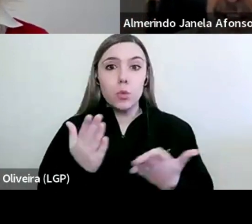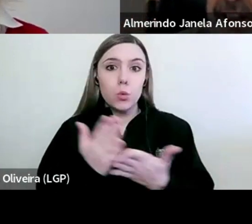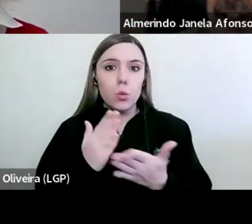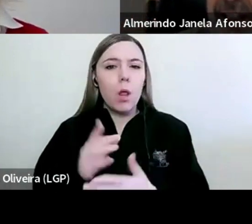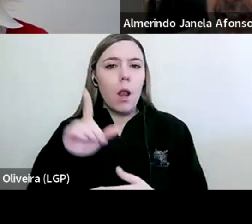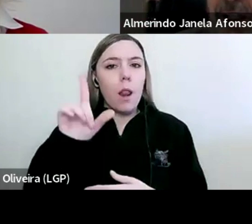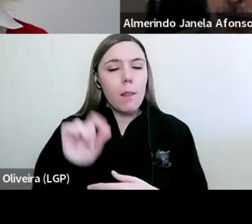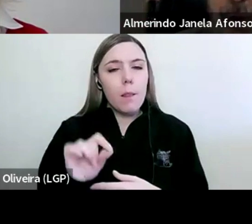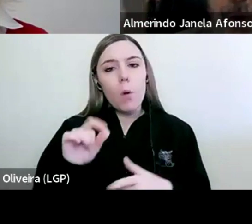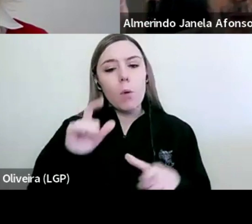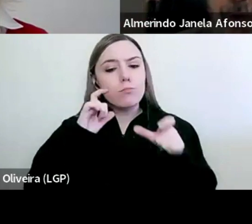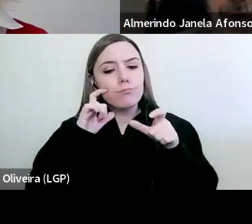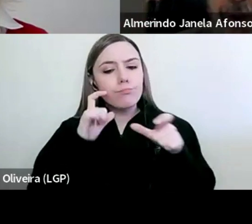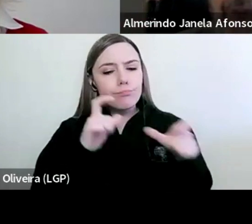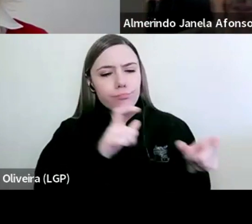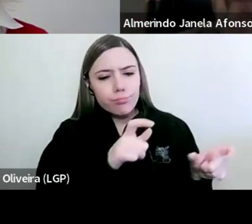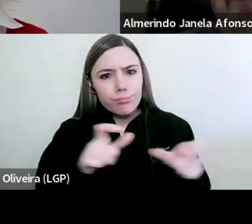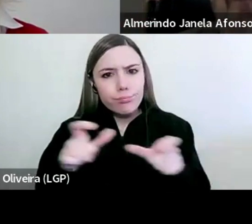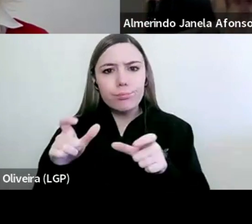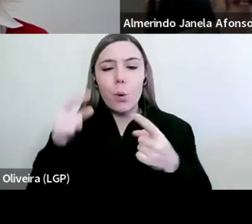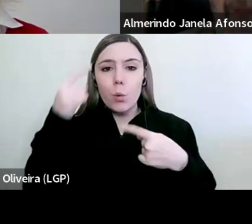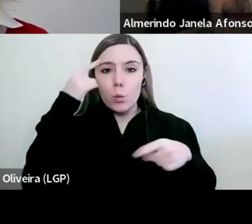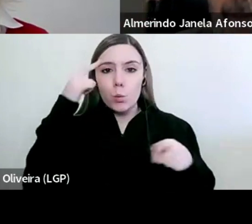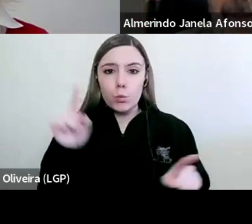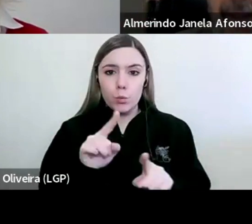vigilância sobre os professores.